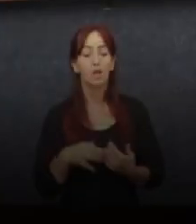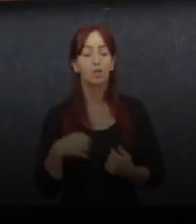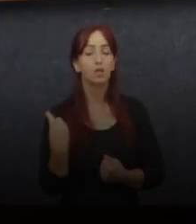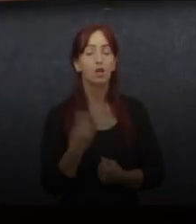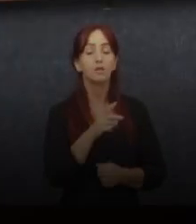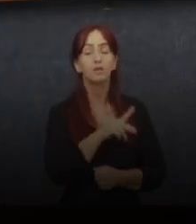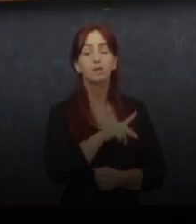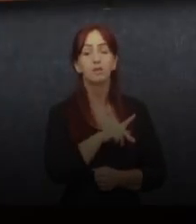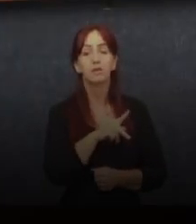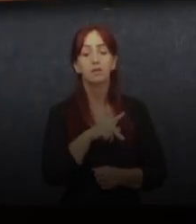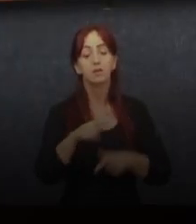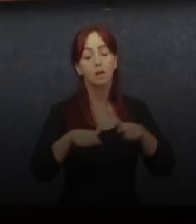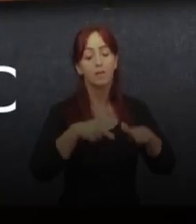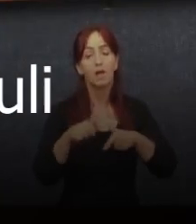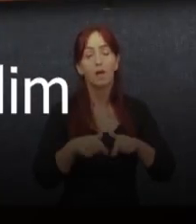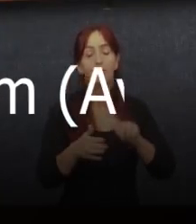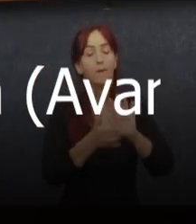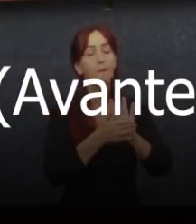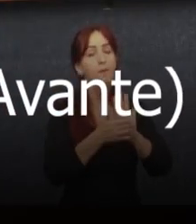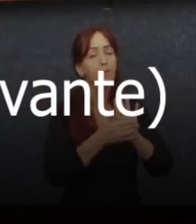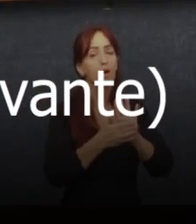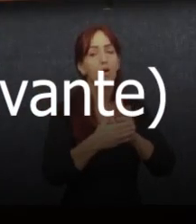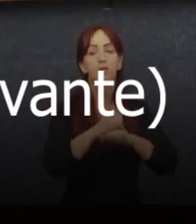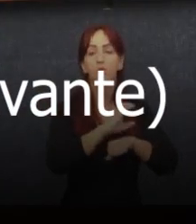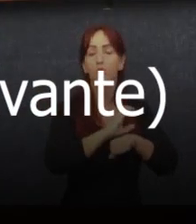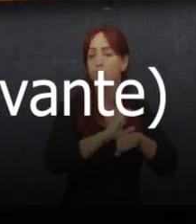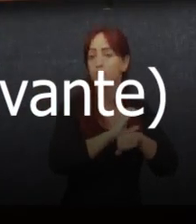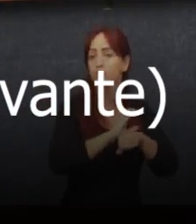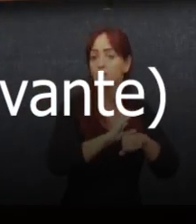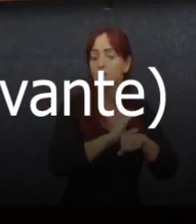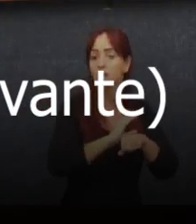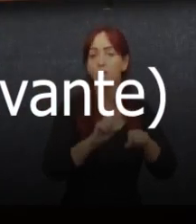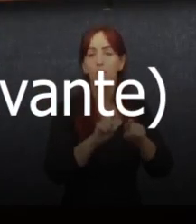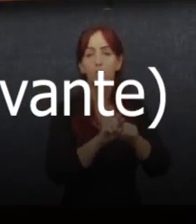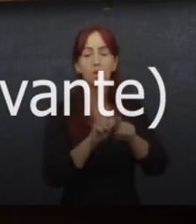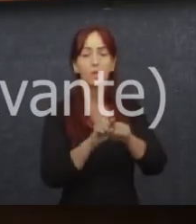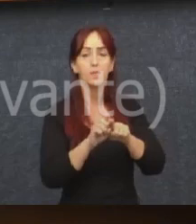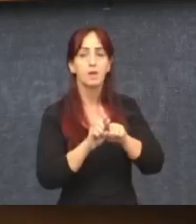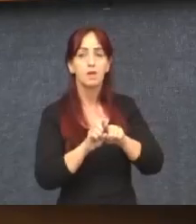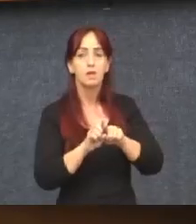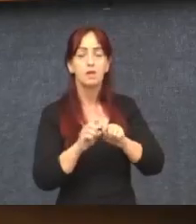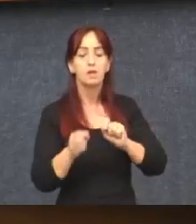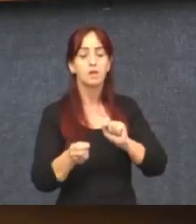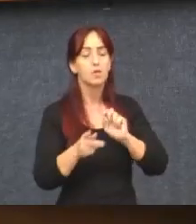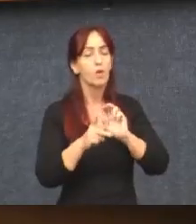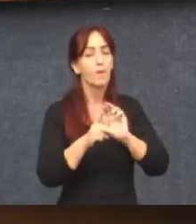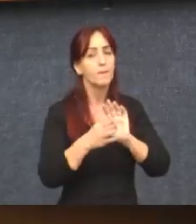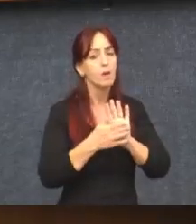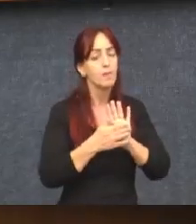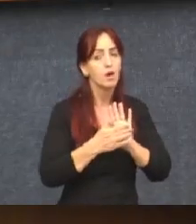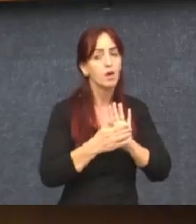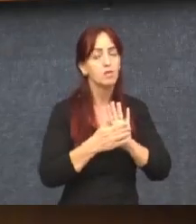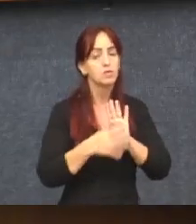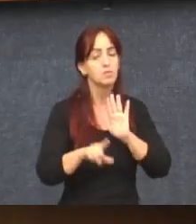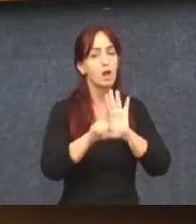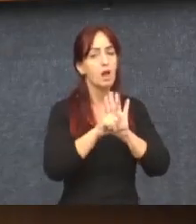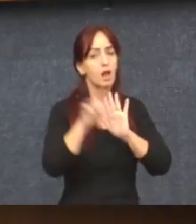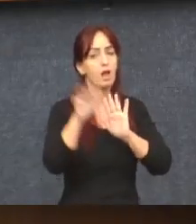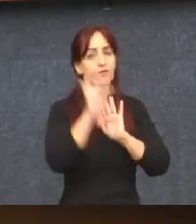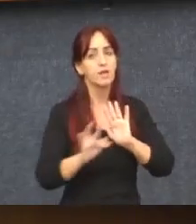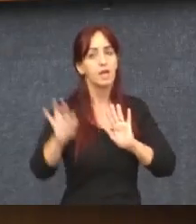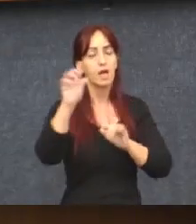Com a proposta de emenda à Constituição, trabalhamos com a proposta de uma lei federal, depois